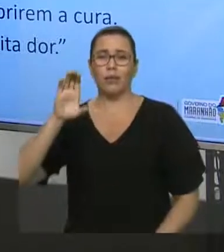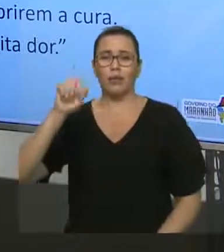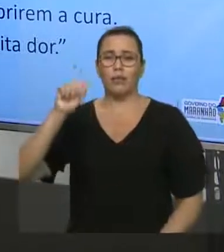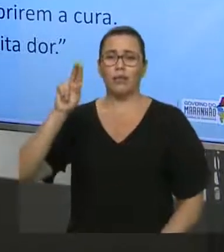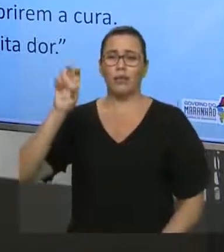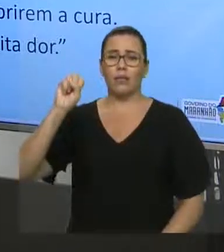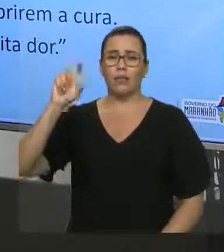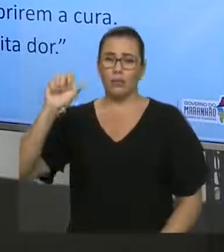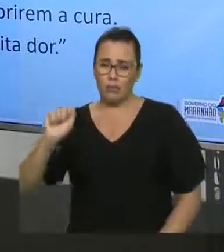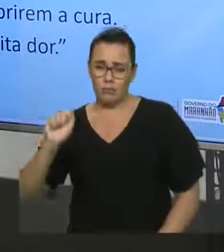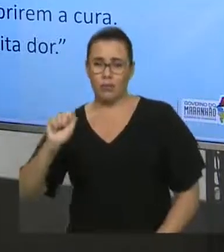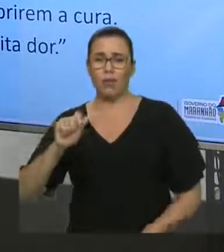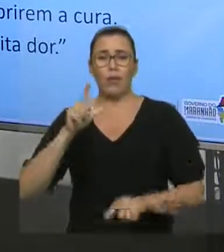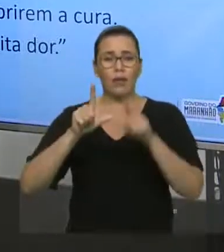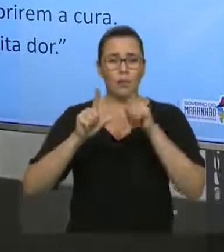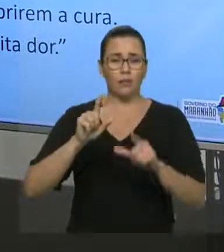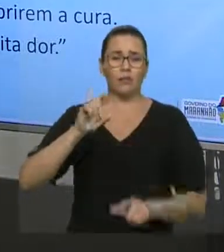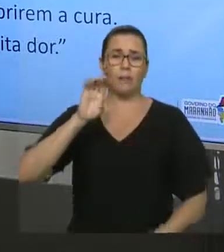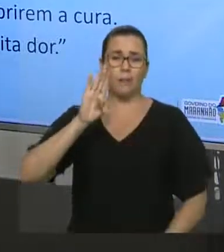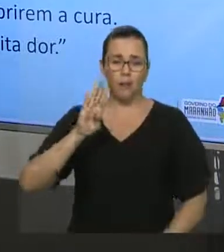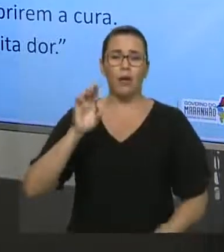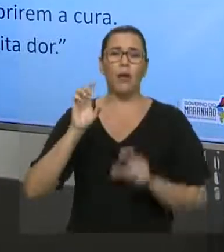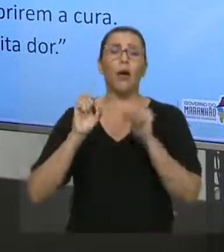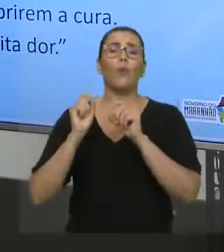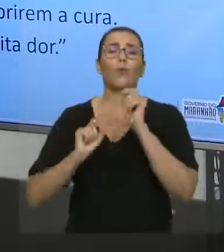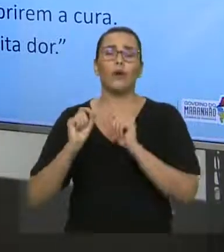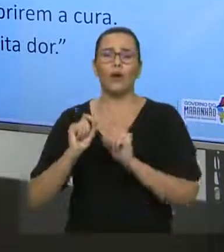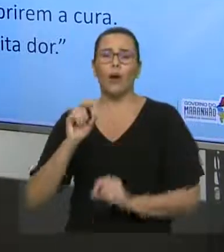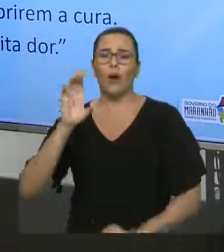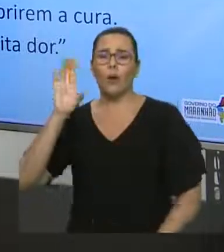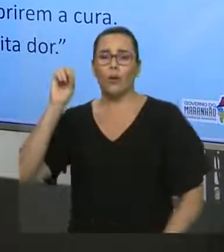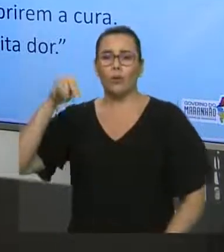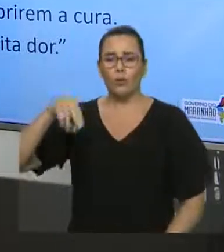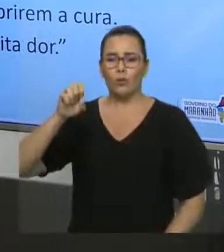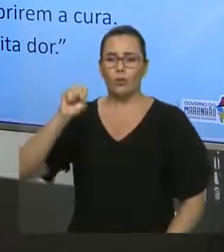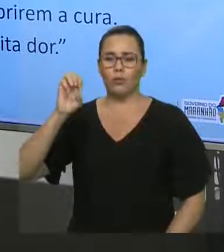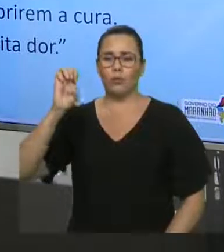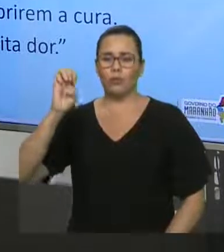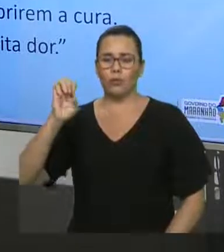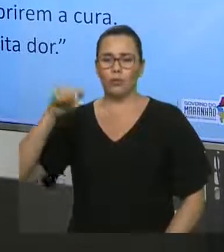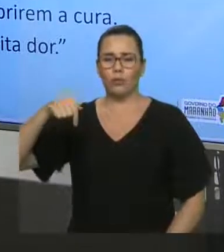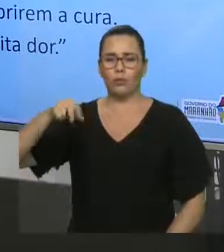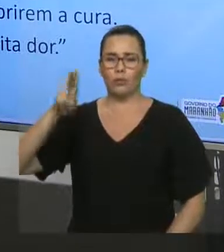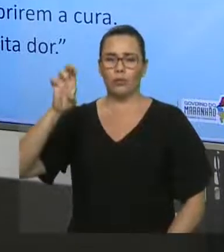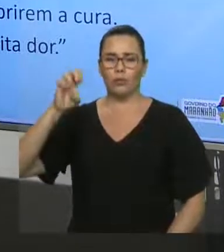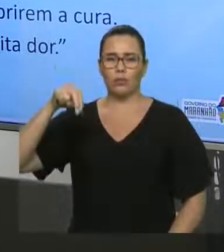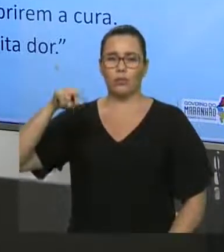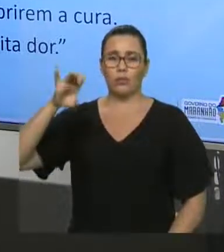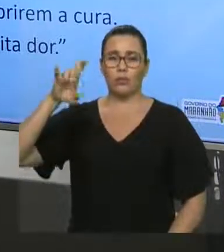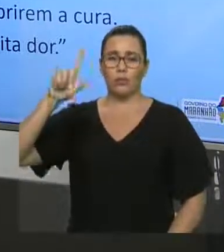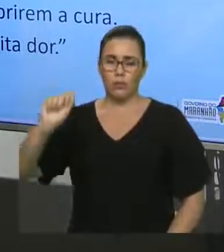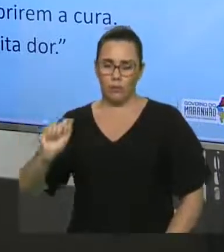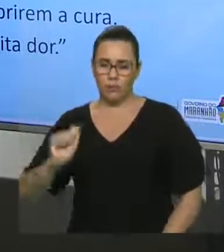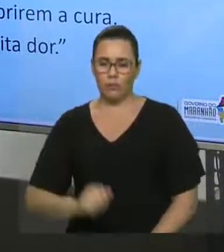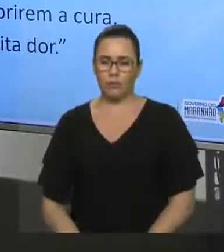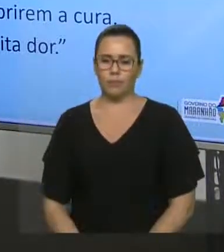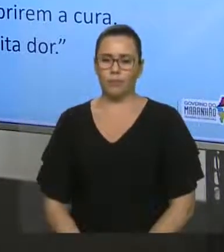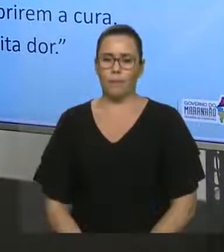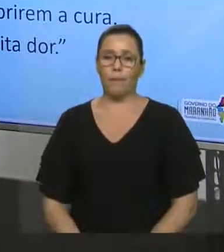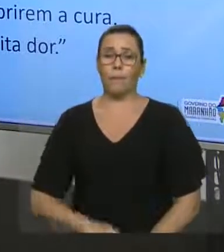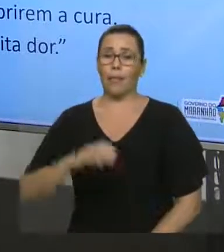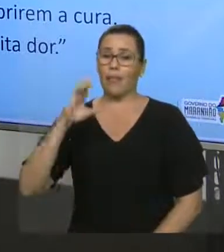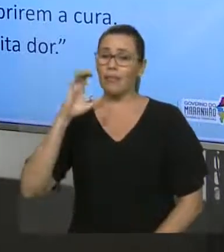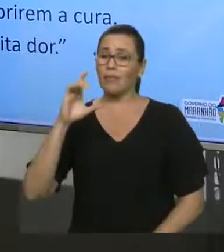eu tenho uma ideia de consequência. A letra C diz assim. Serão presos se descumprirem a ordem. Serão